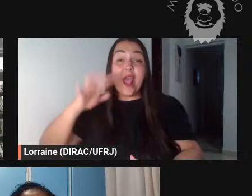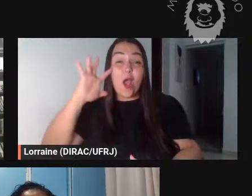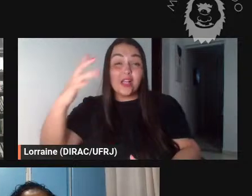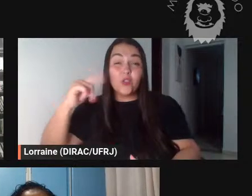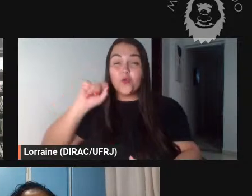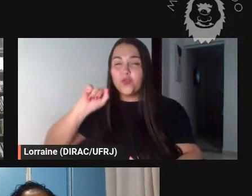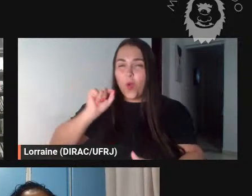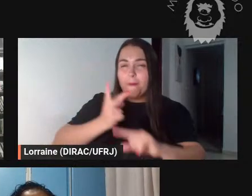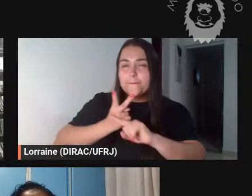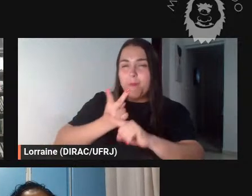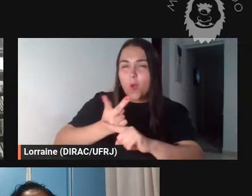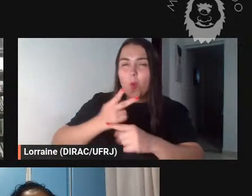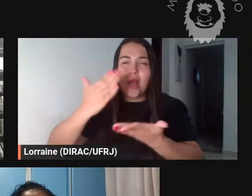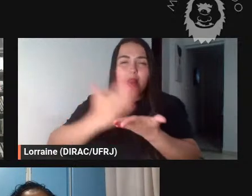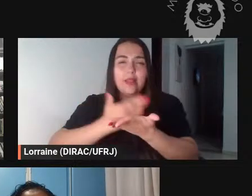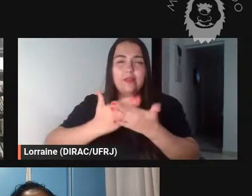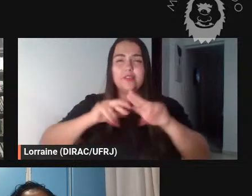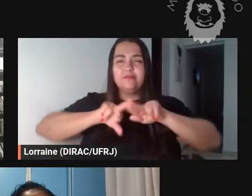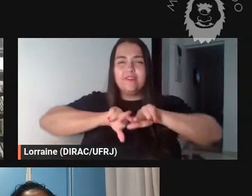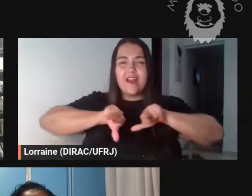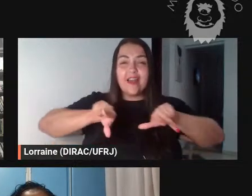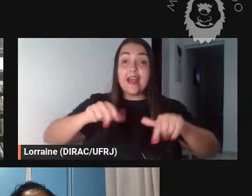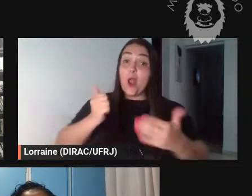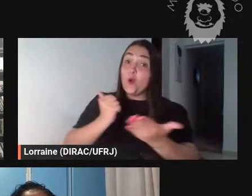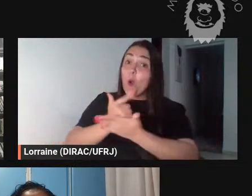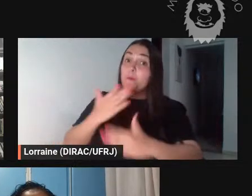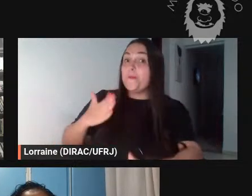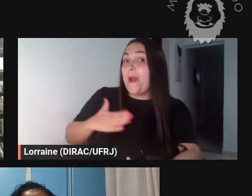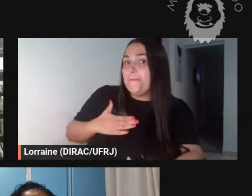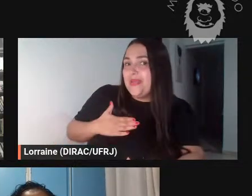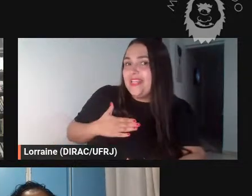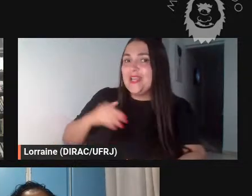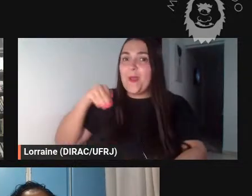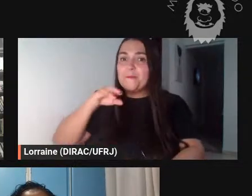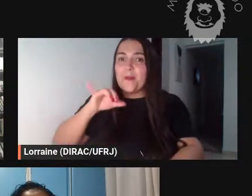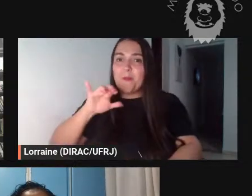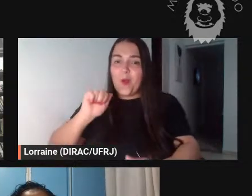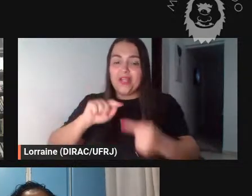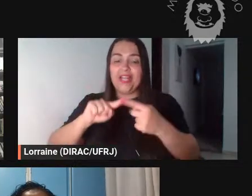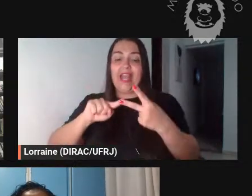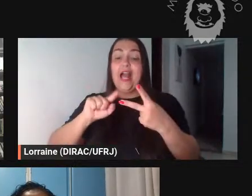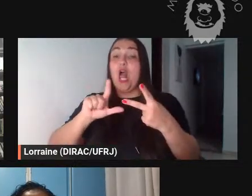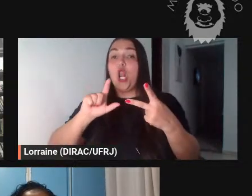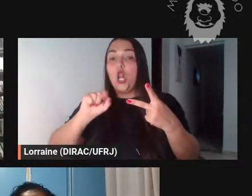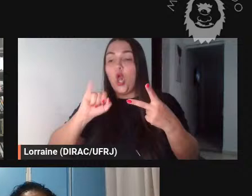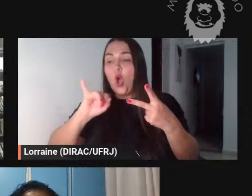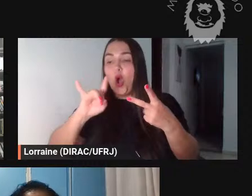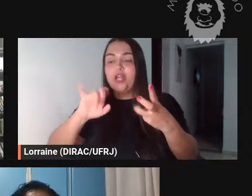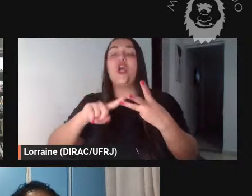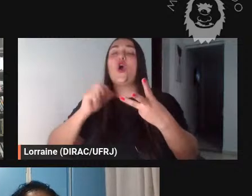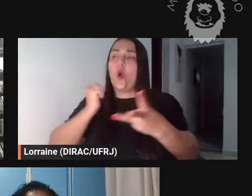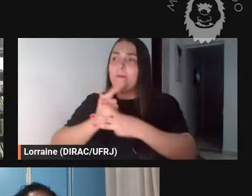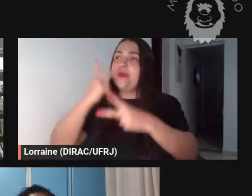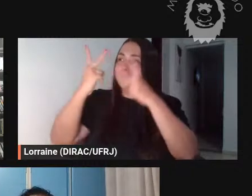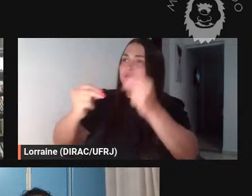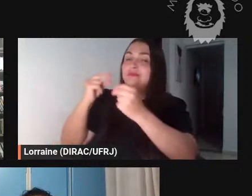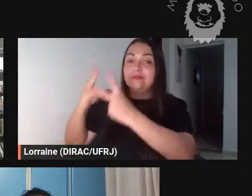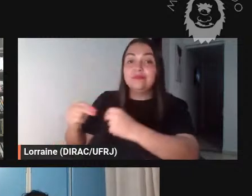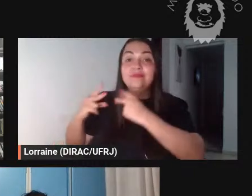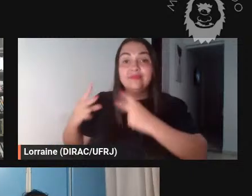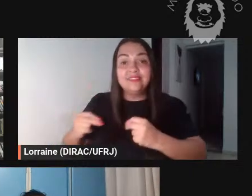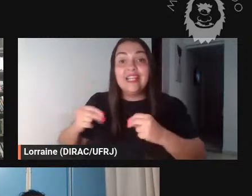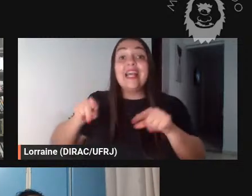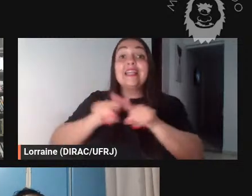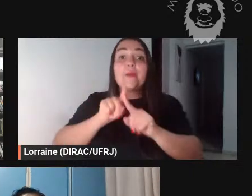desses livros e comprei para mim para a Mônica para a Loide assim como eu vou atrás dos livros que a Loide trouxe